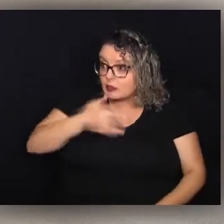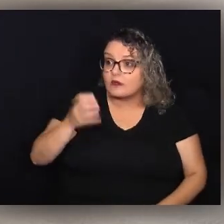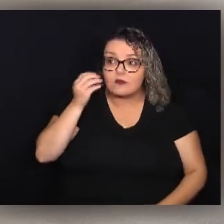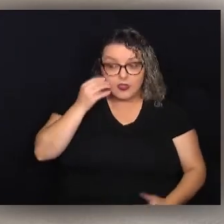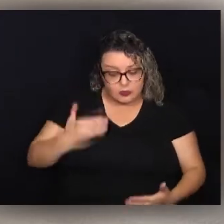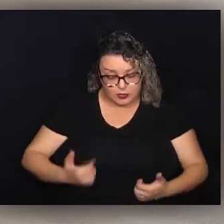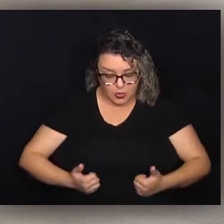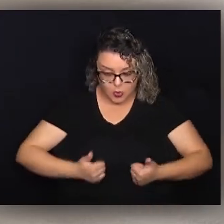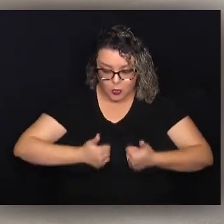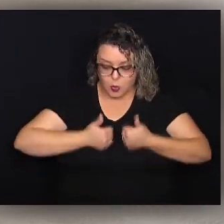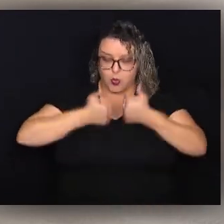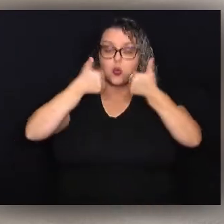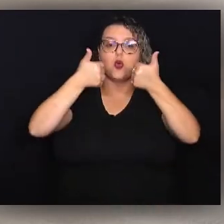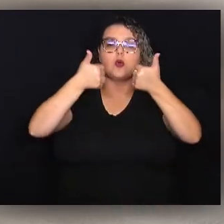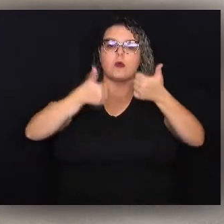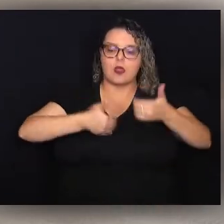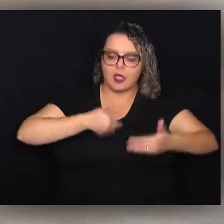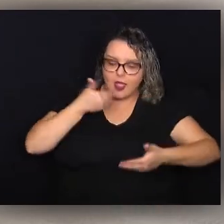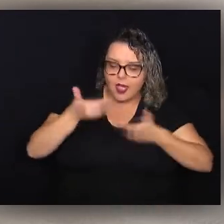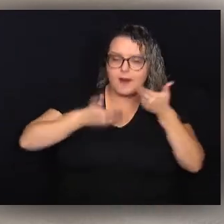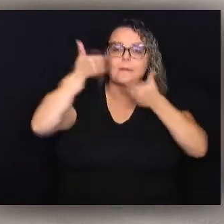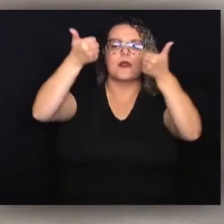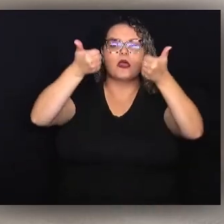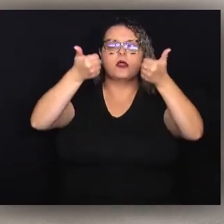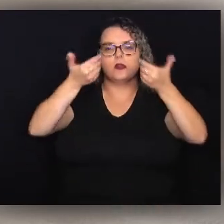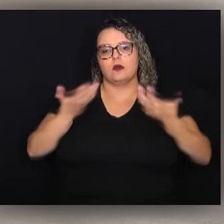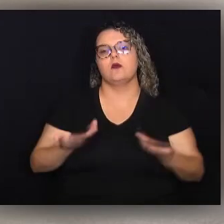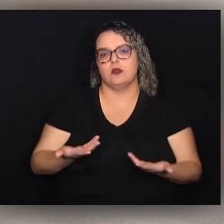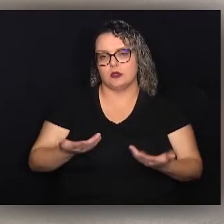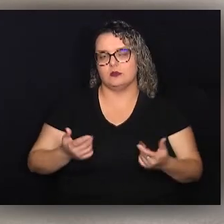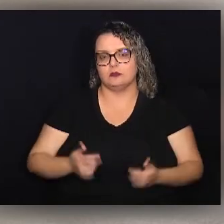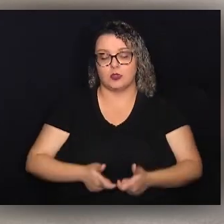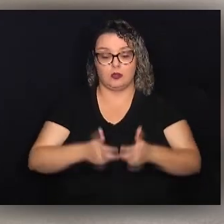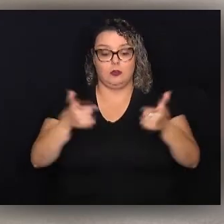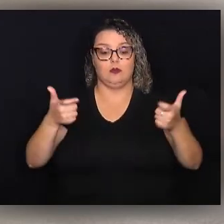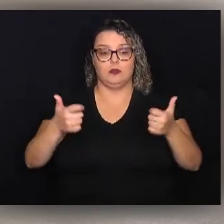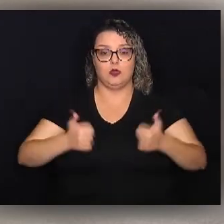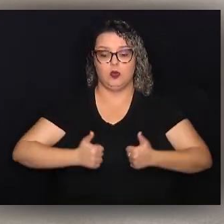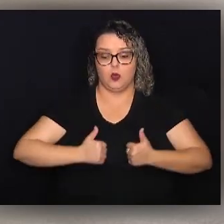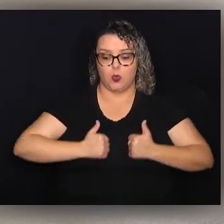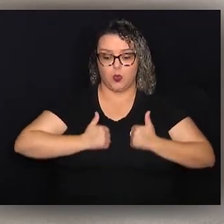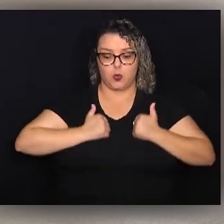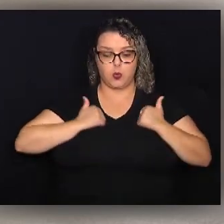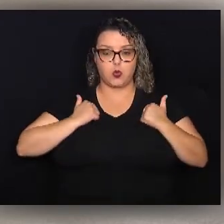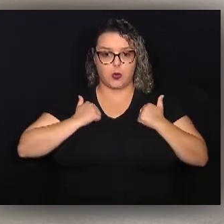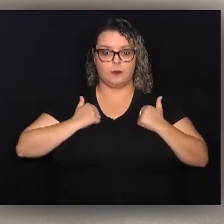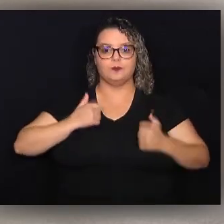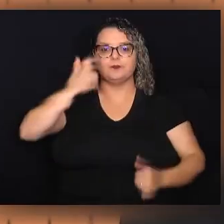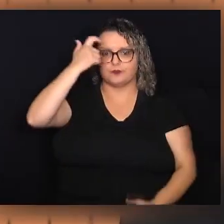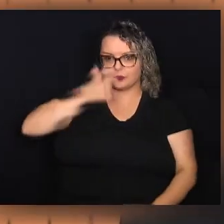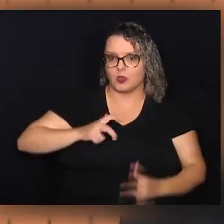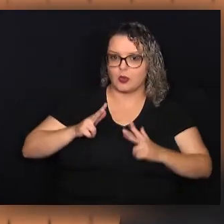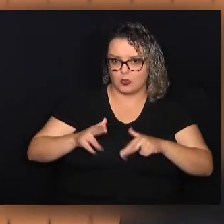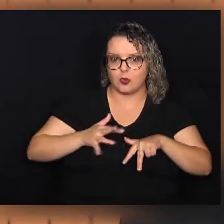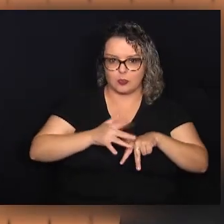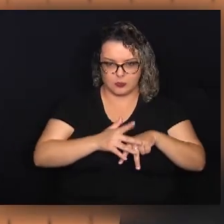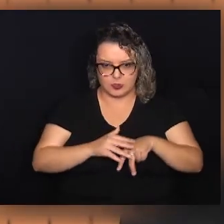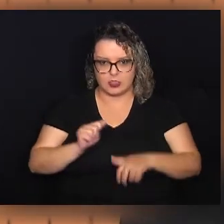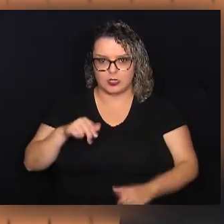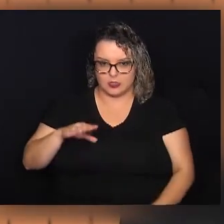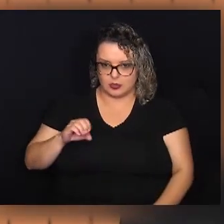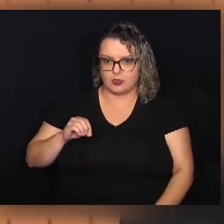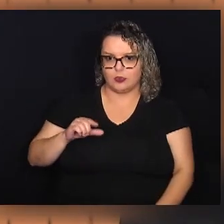autoestima, aonde faz gerar a melhora no aumento da imunidade dela. Eu como